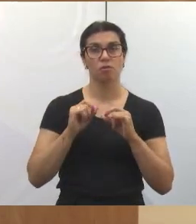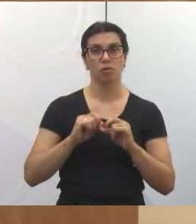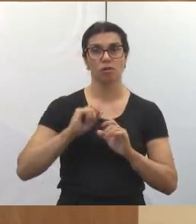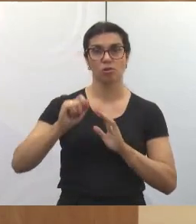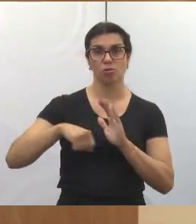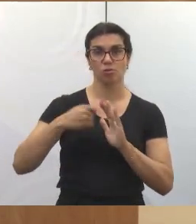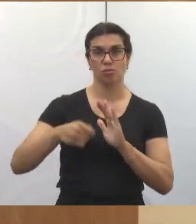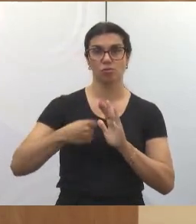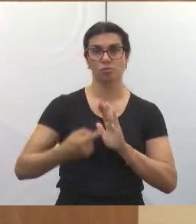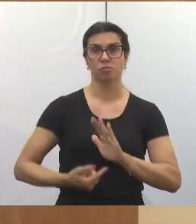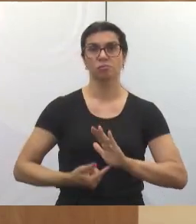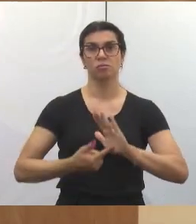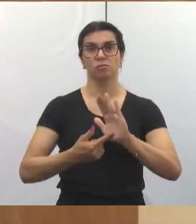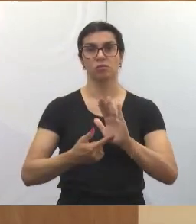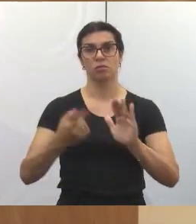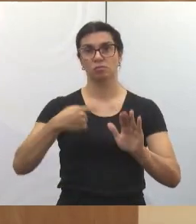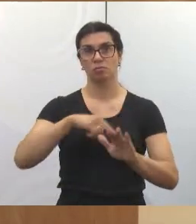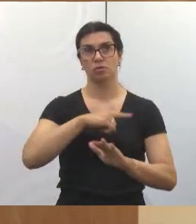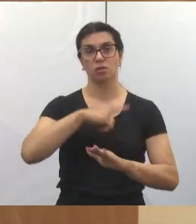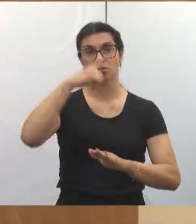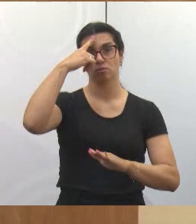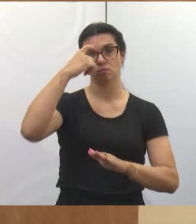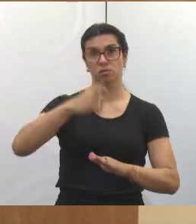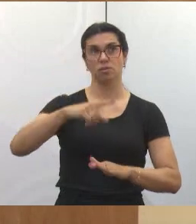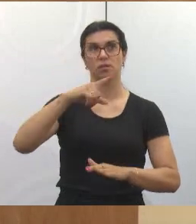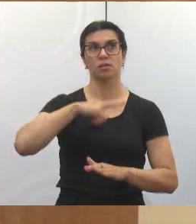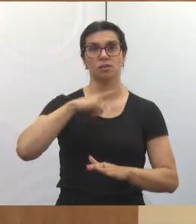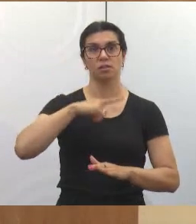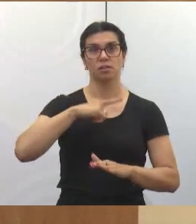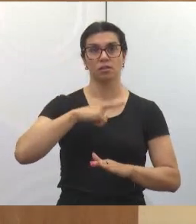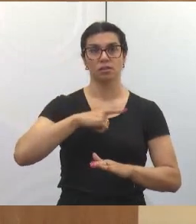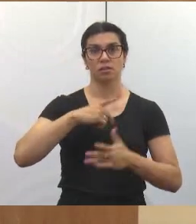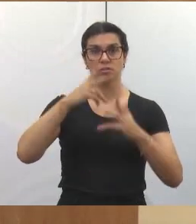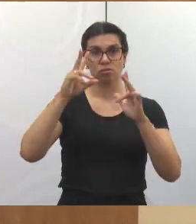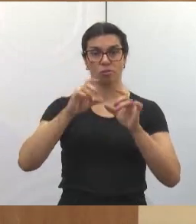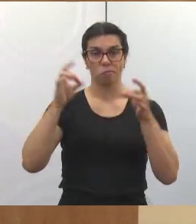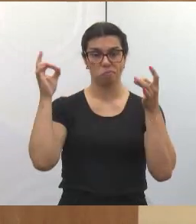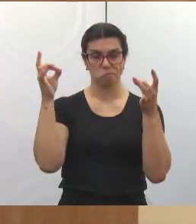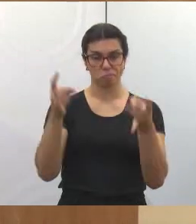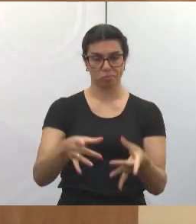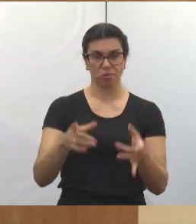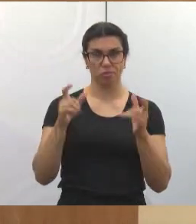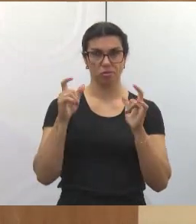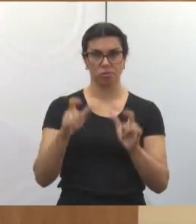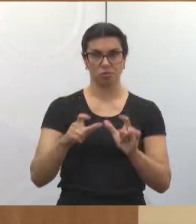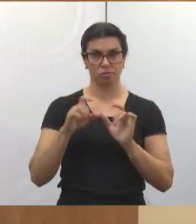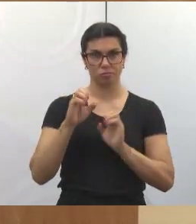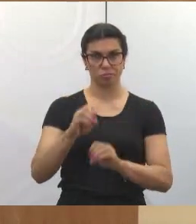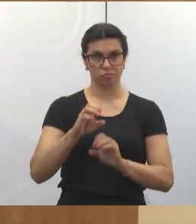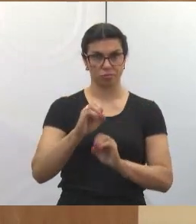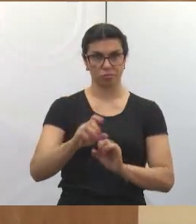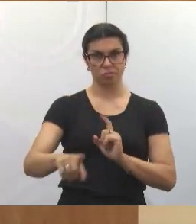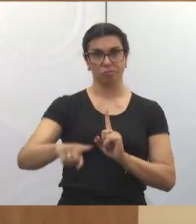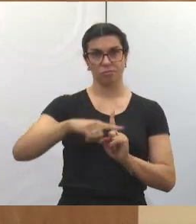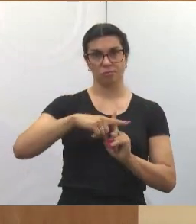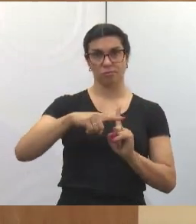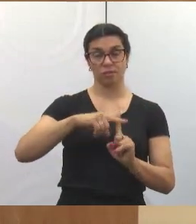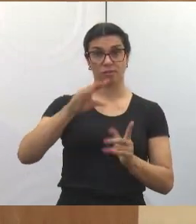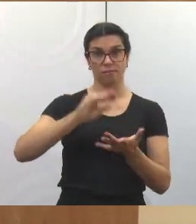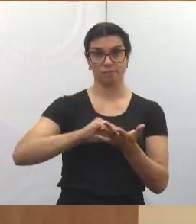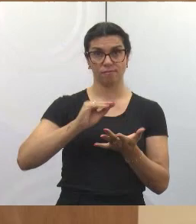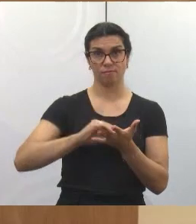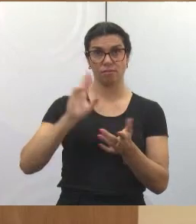gente tenha uma ideia do desmazelo, não é? da falta de cuidados